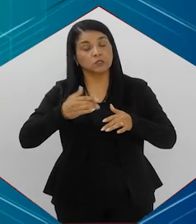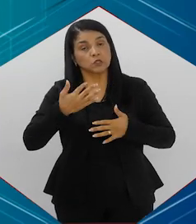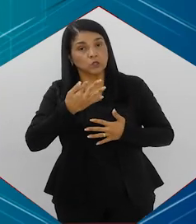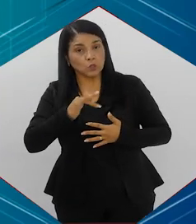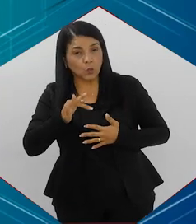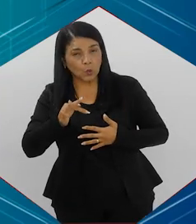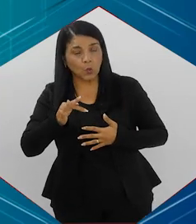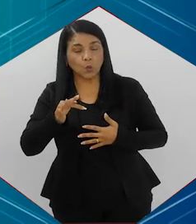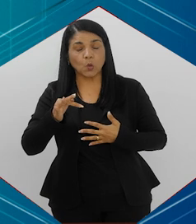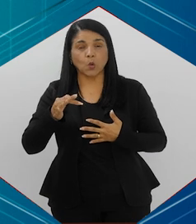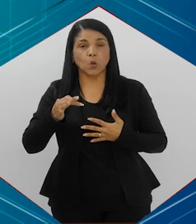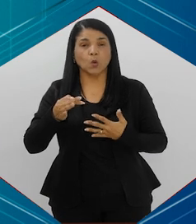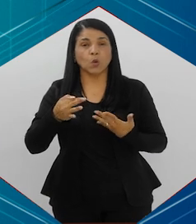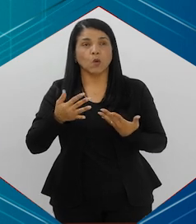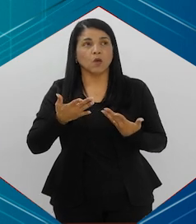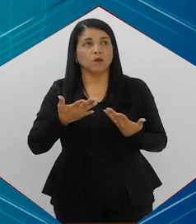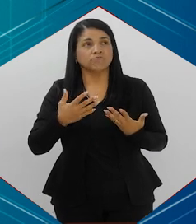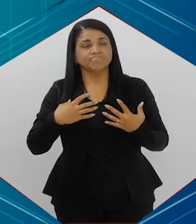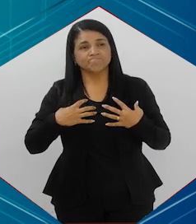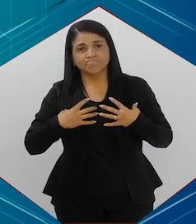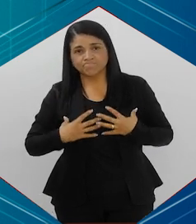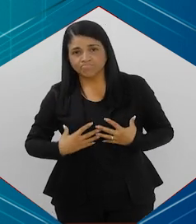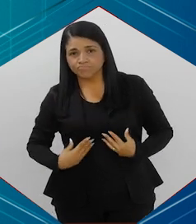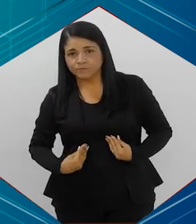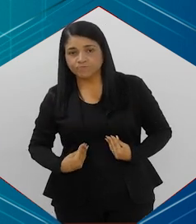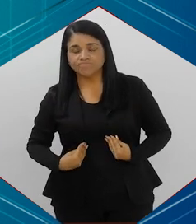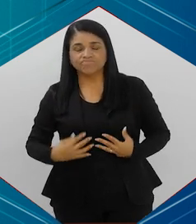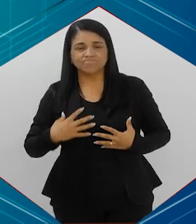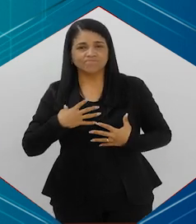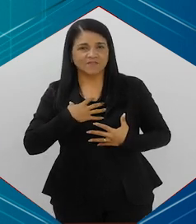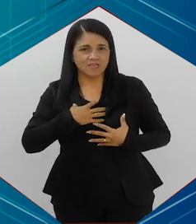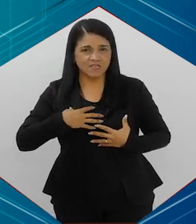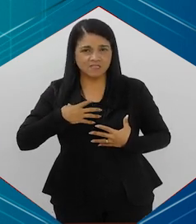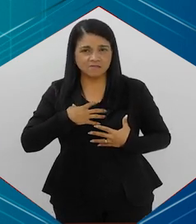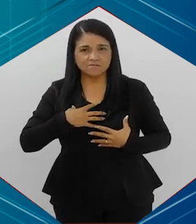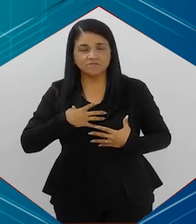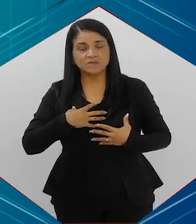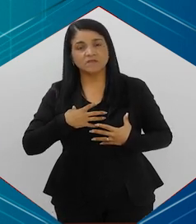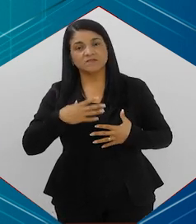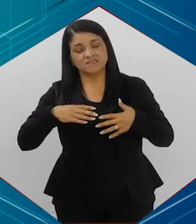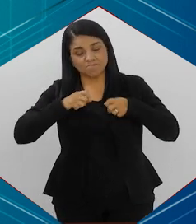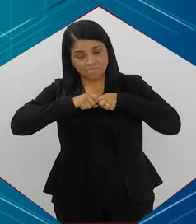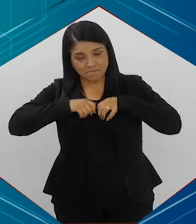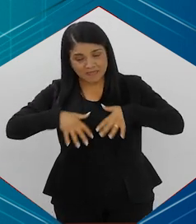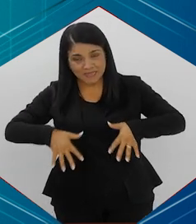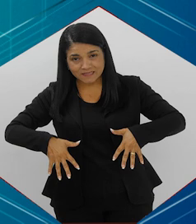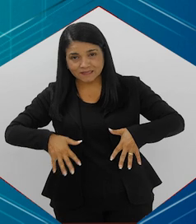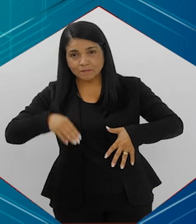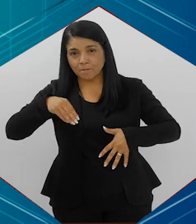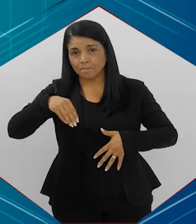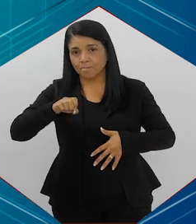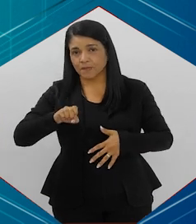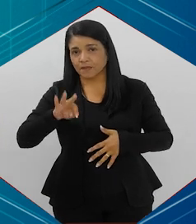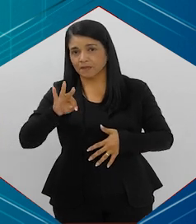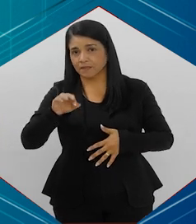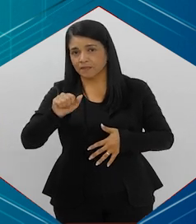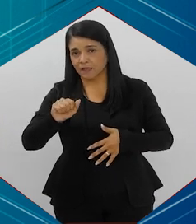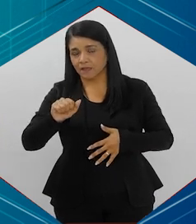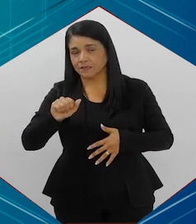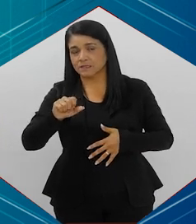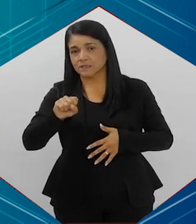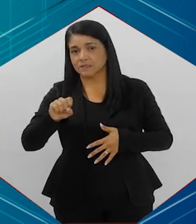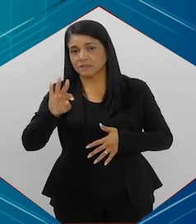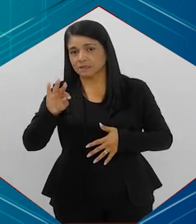dar dor, como, às vezes, pegando ali a parede torácica. E se for um caso que já tenha metástase, aí vai depender da localização da